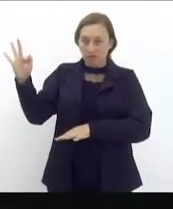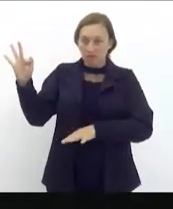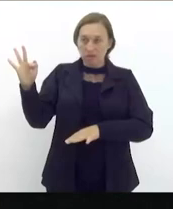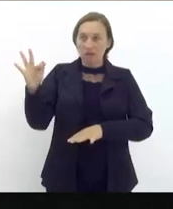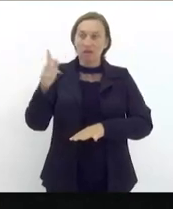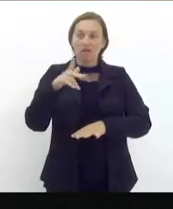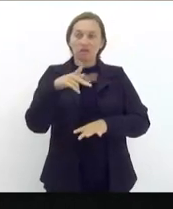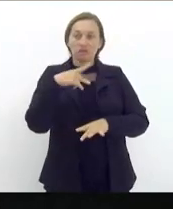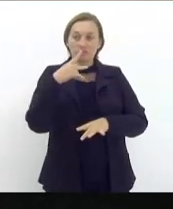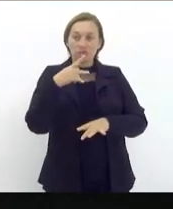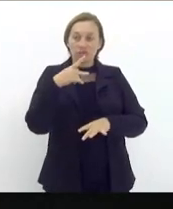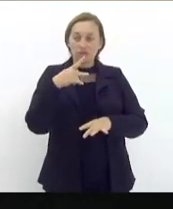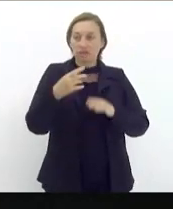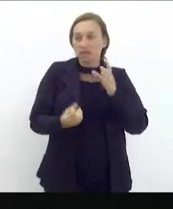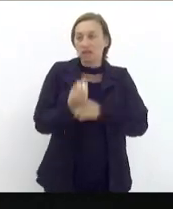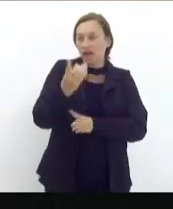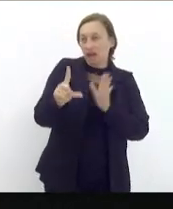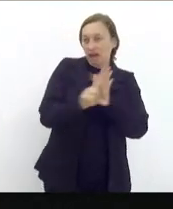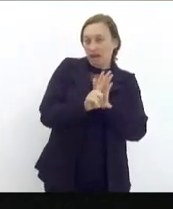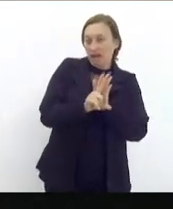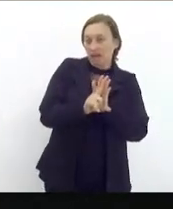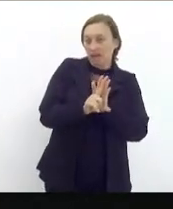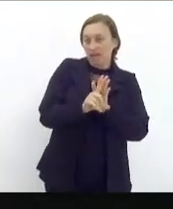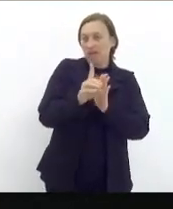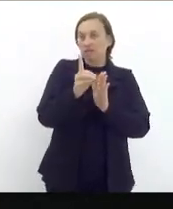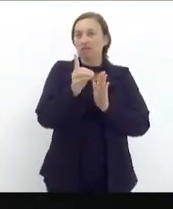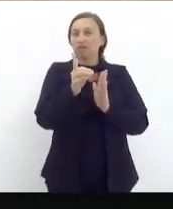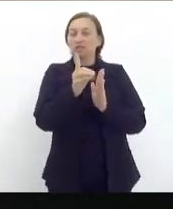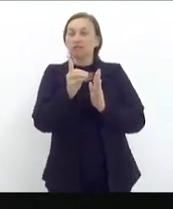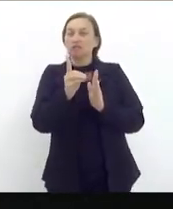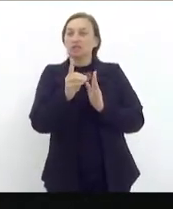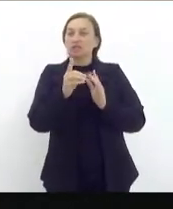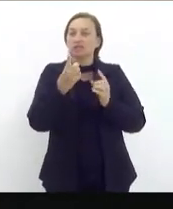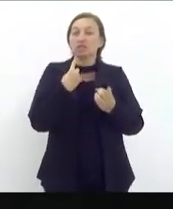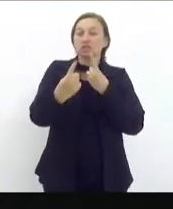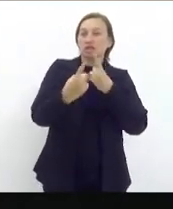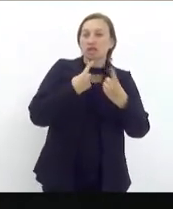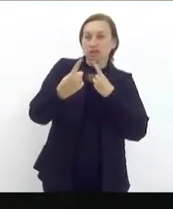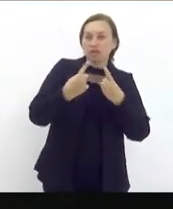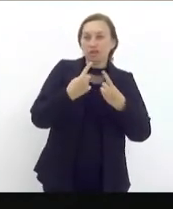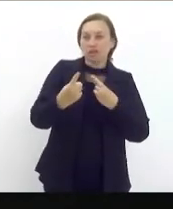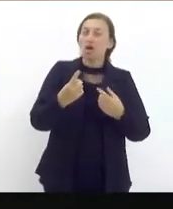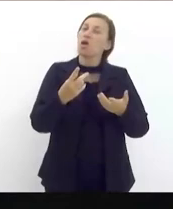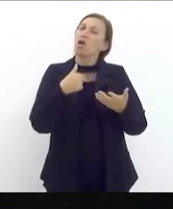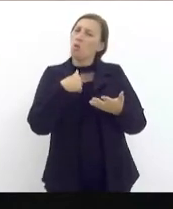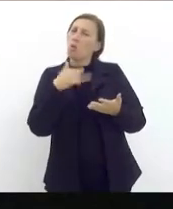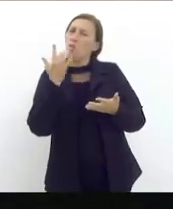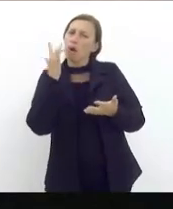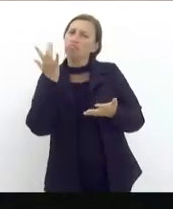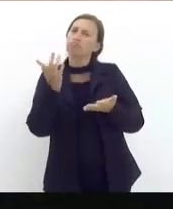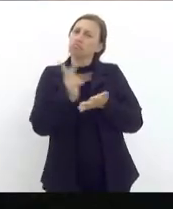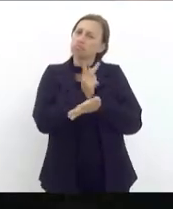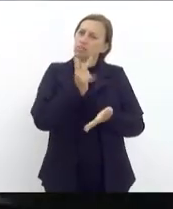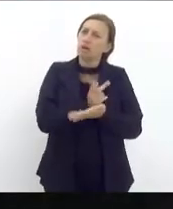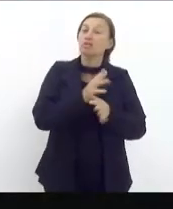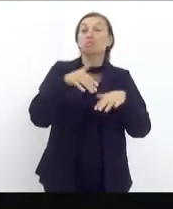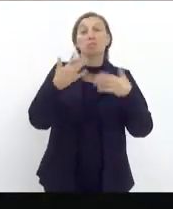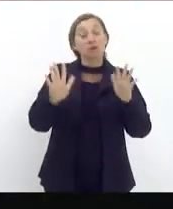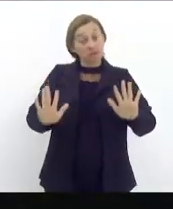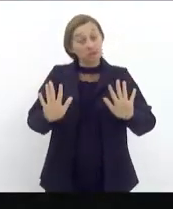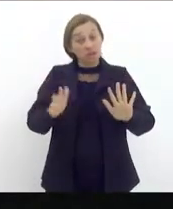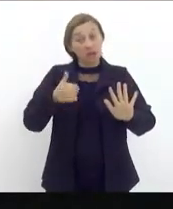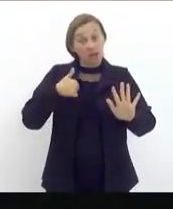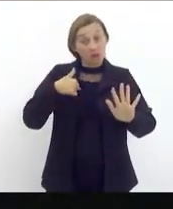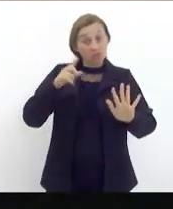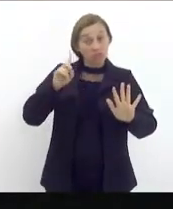trânsito, o que me parece um equívoco, porque há legislações que são concorrentes de competência concorrente. Então, eu não